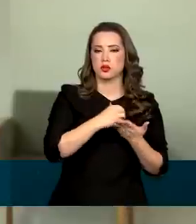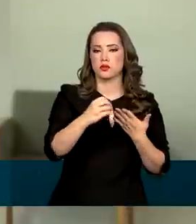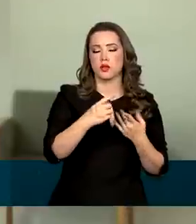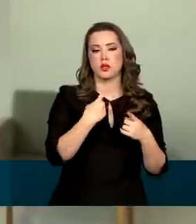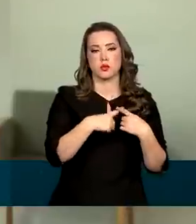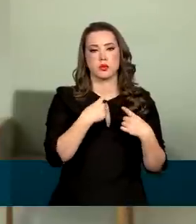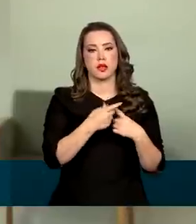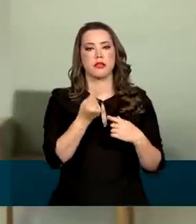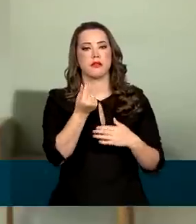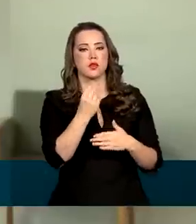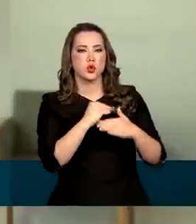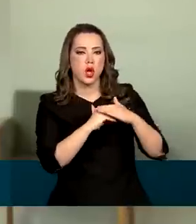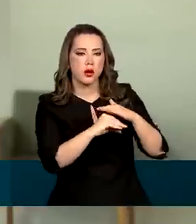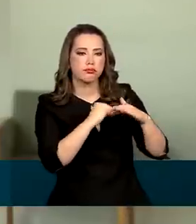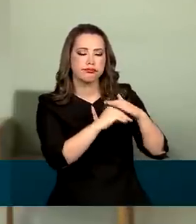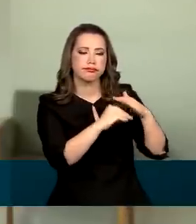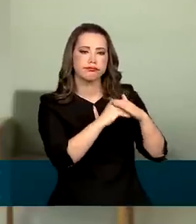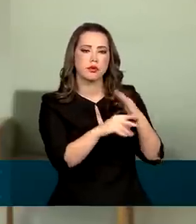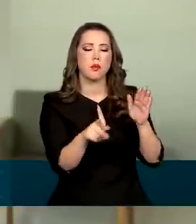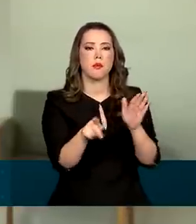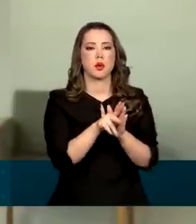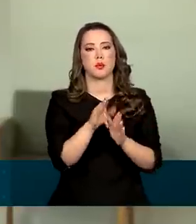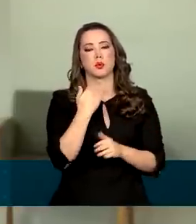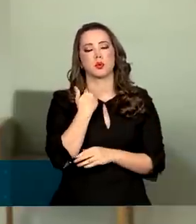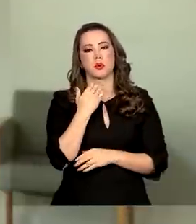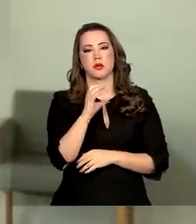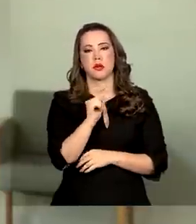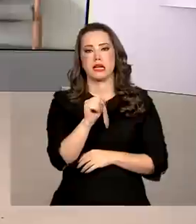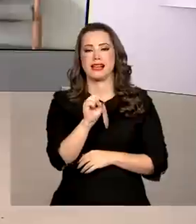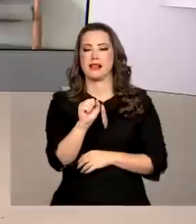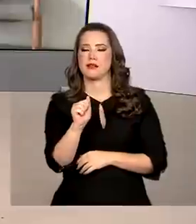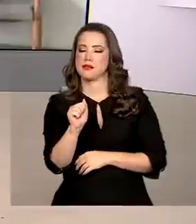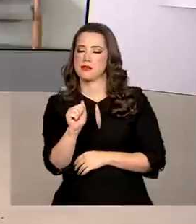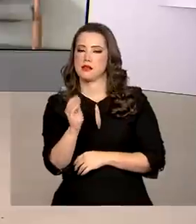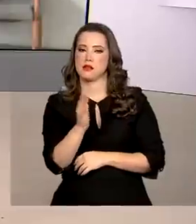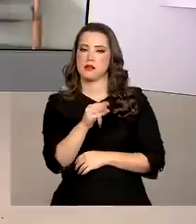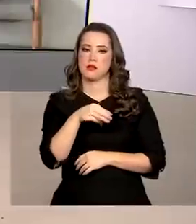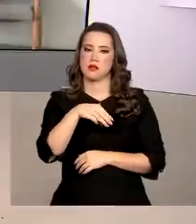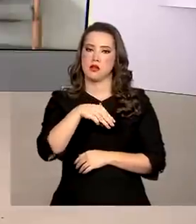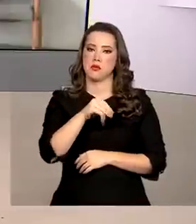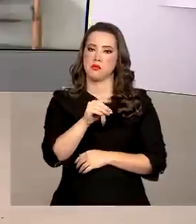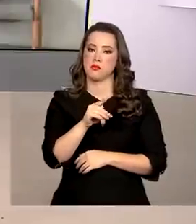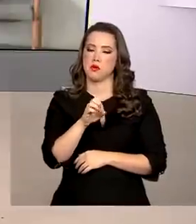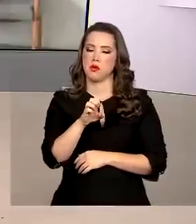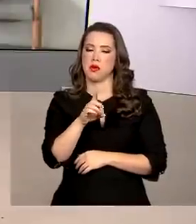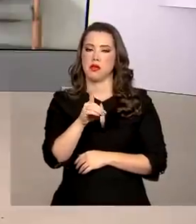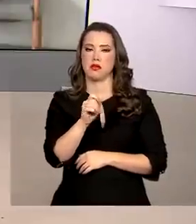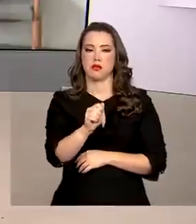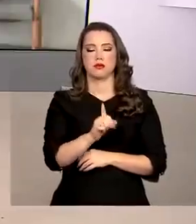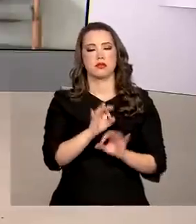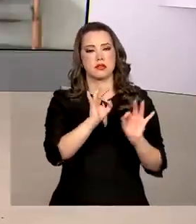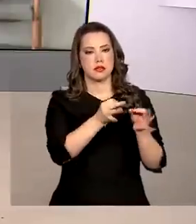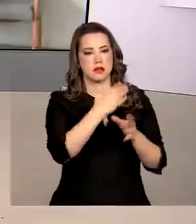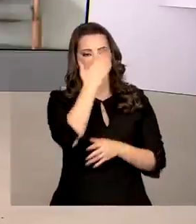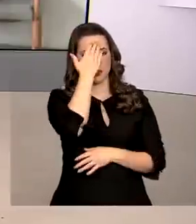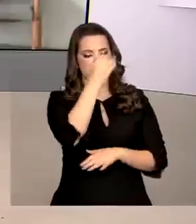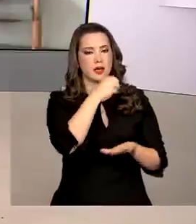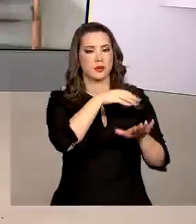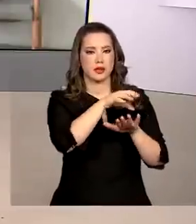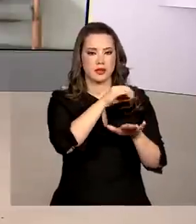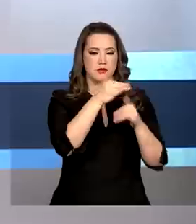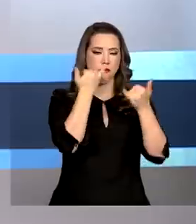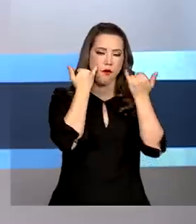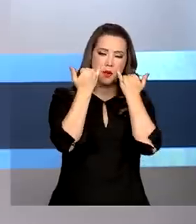empenho de recursos da Casa da Moeda. Renata, eu volto com você aí no estúdio. Tá certo, Júlia. Muito obrigada pelas suas informações. Bom